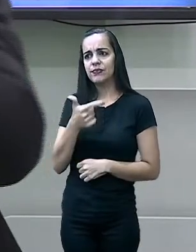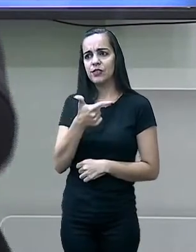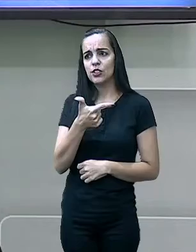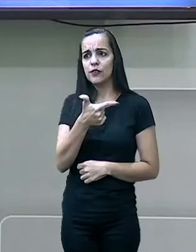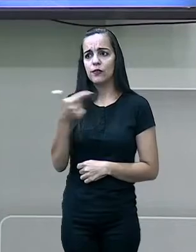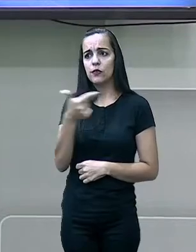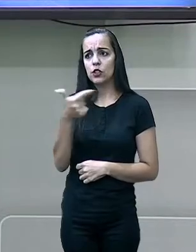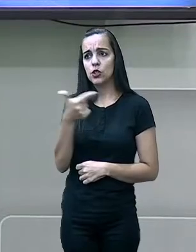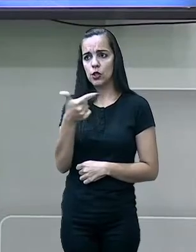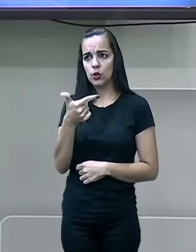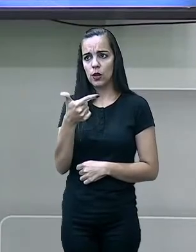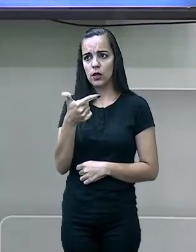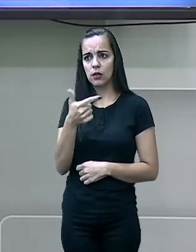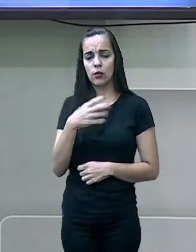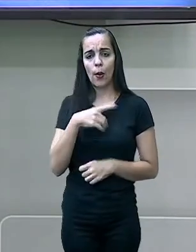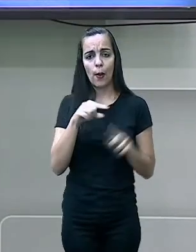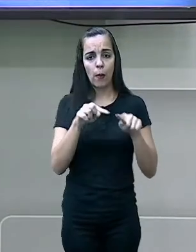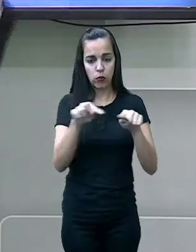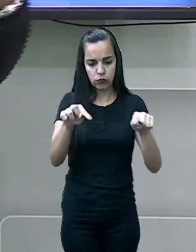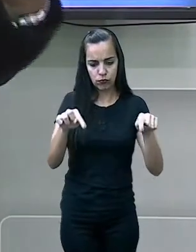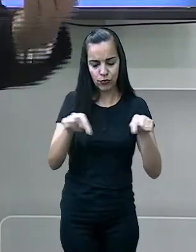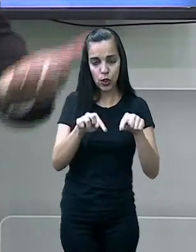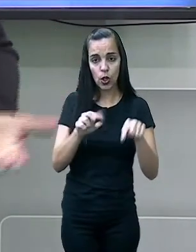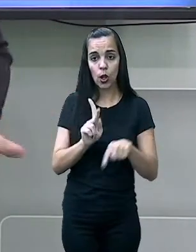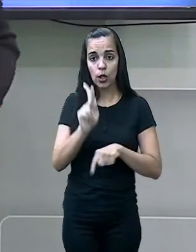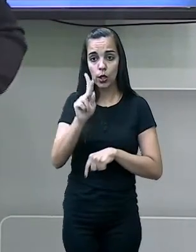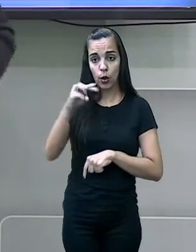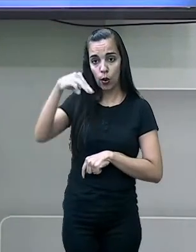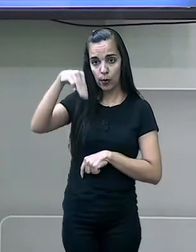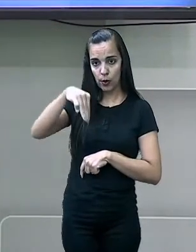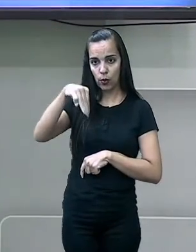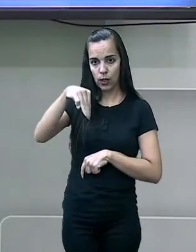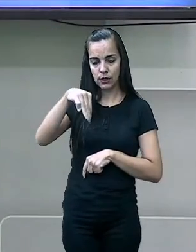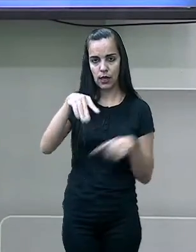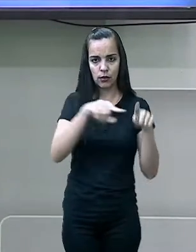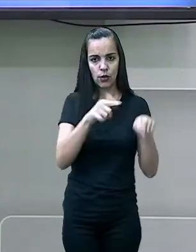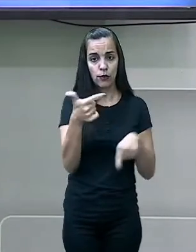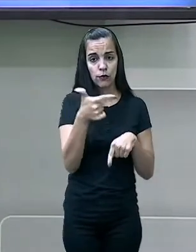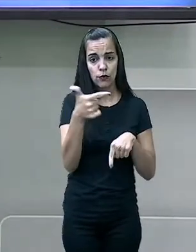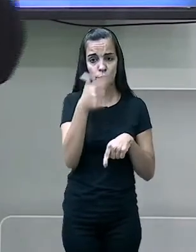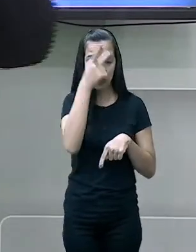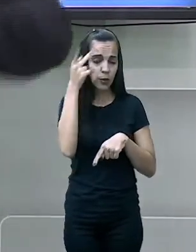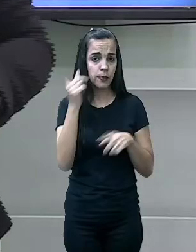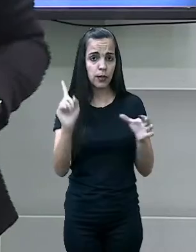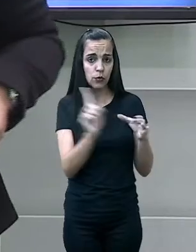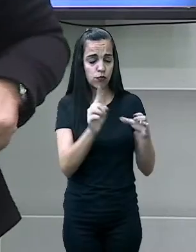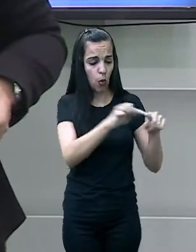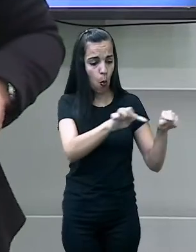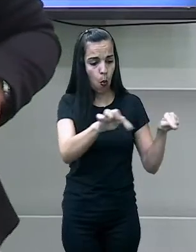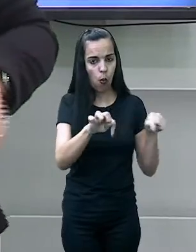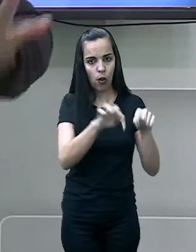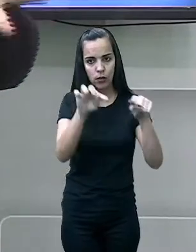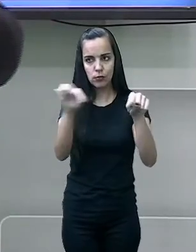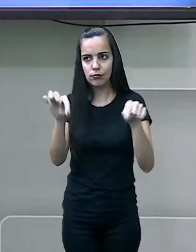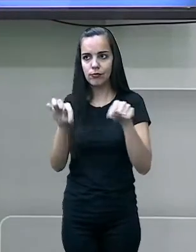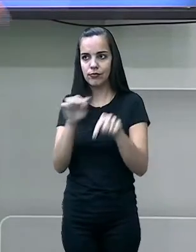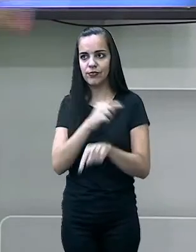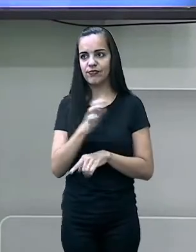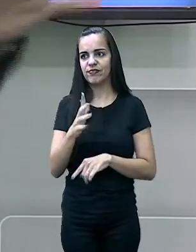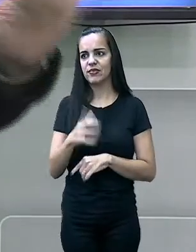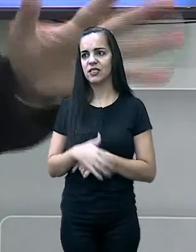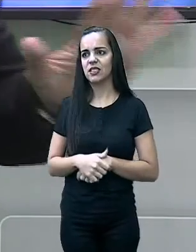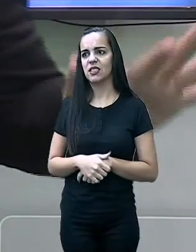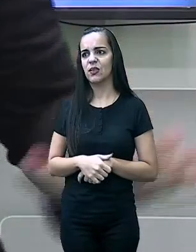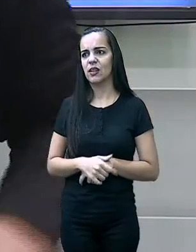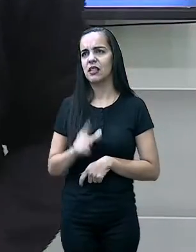habitantes por quilômetro quadrado. Essa é a nossa densidade demográfica. O Japão. Mais ou menos